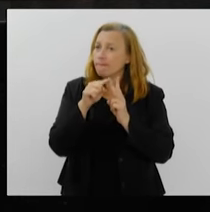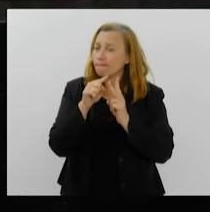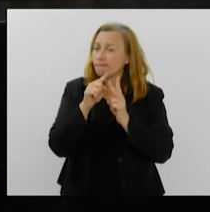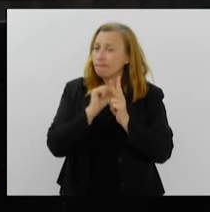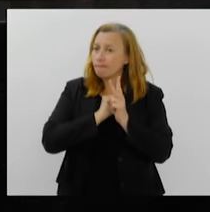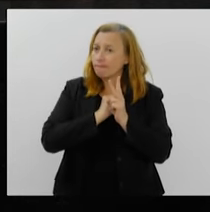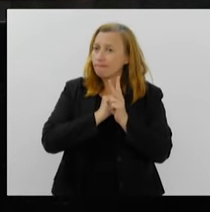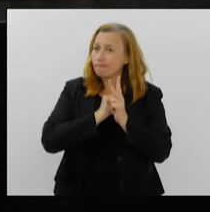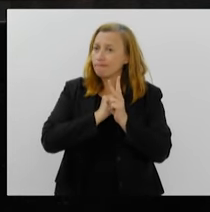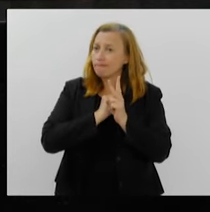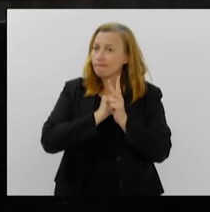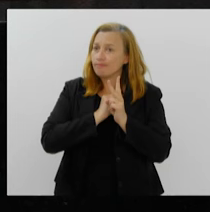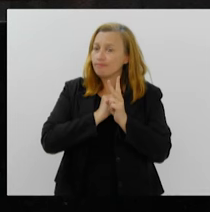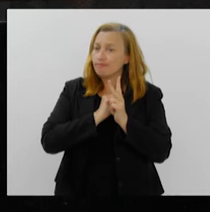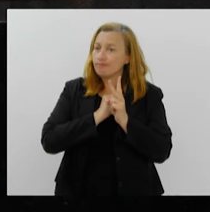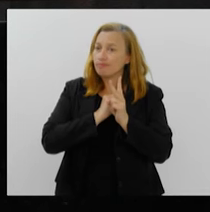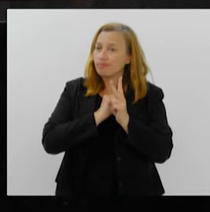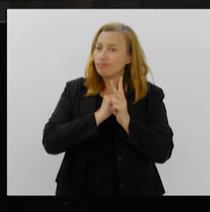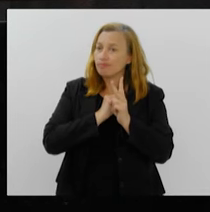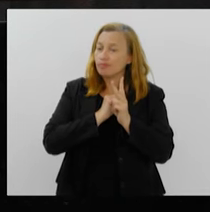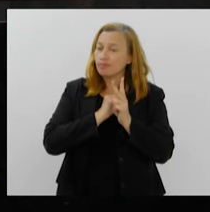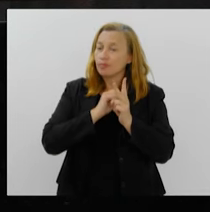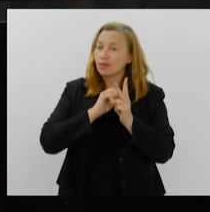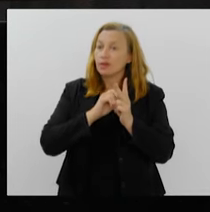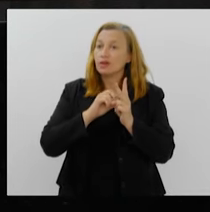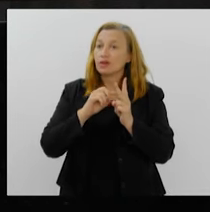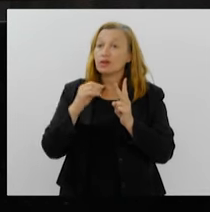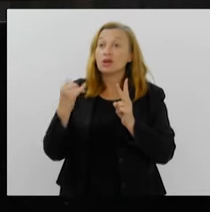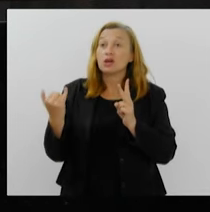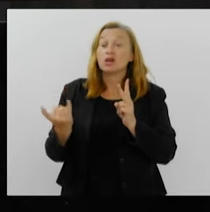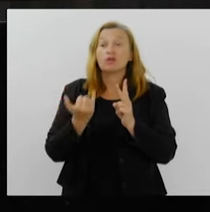linhas de interpretação.